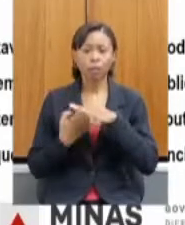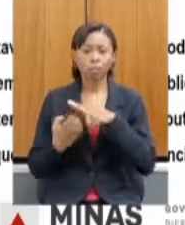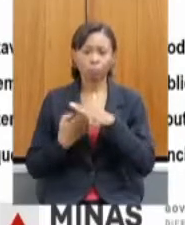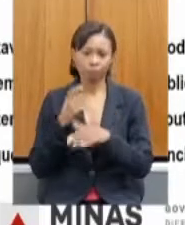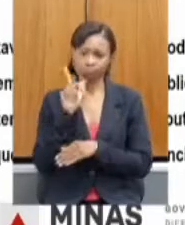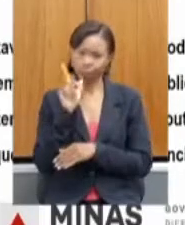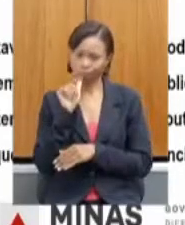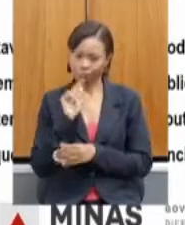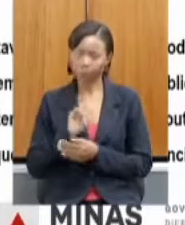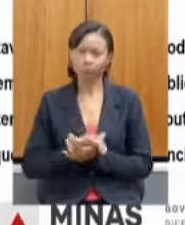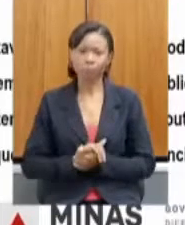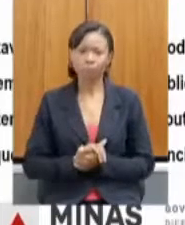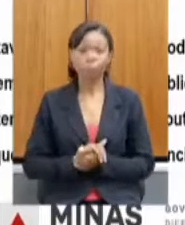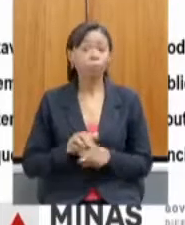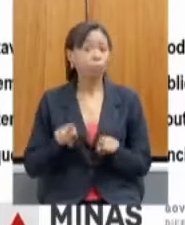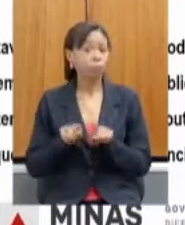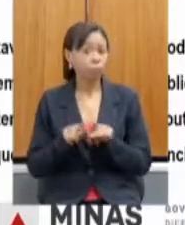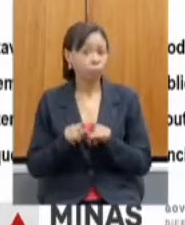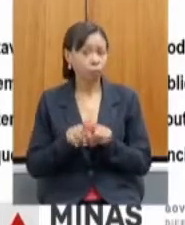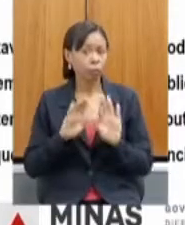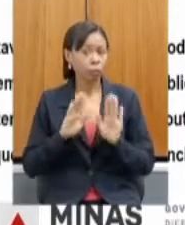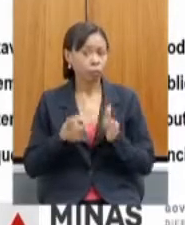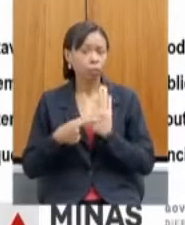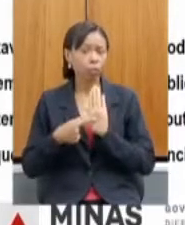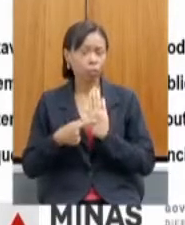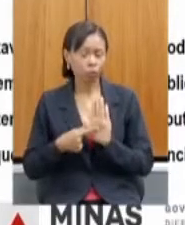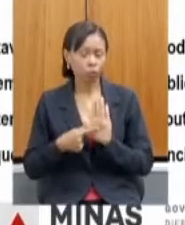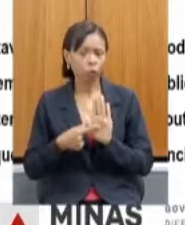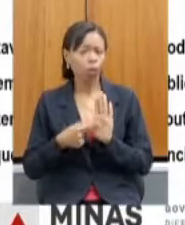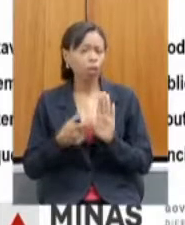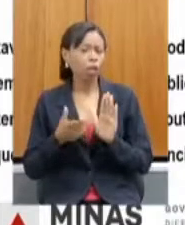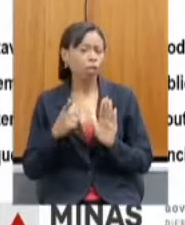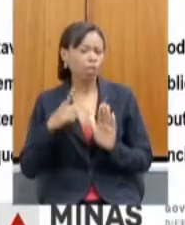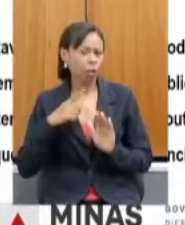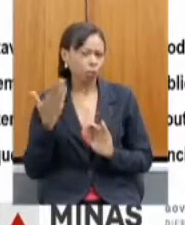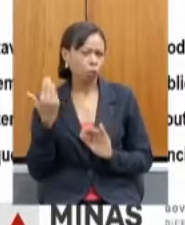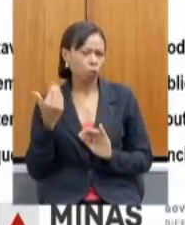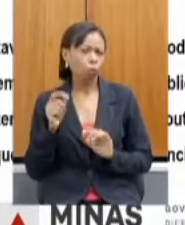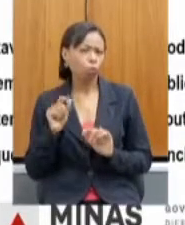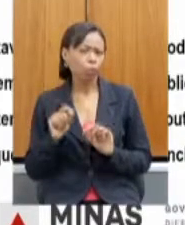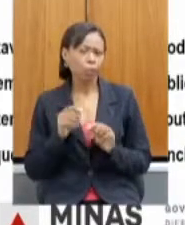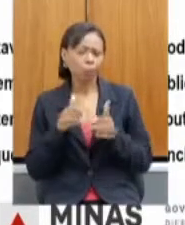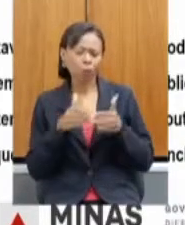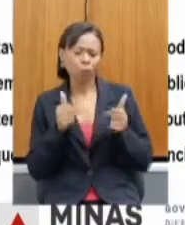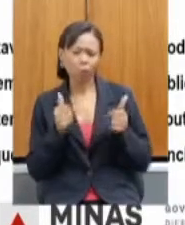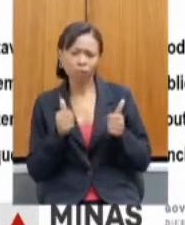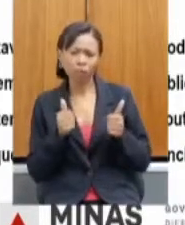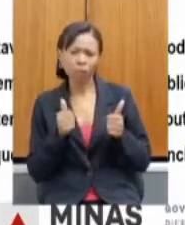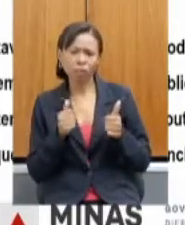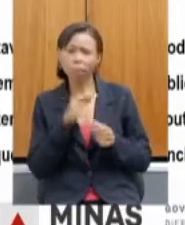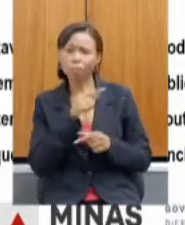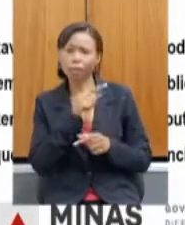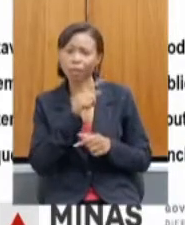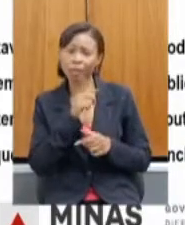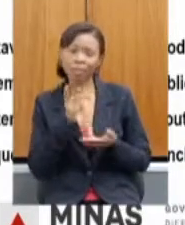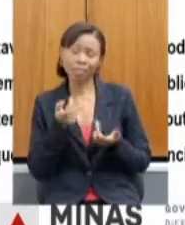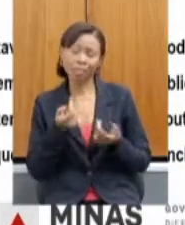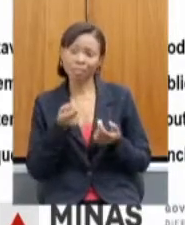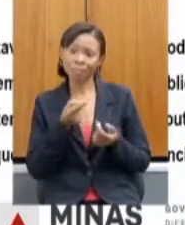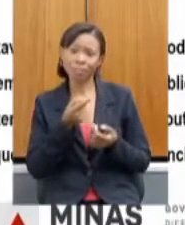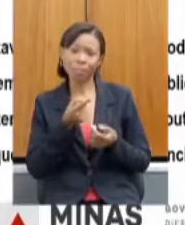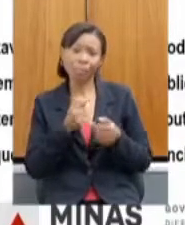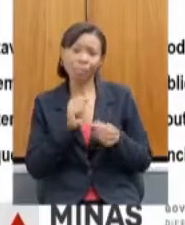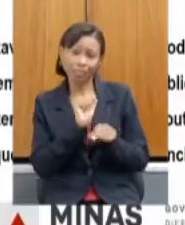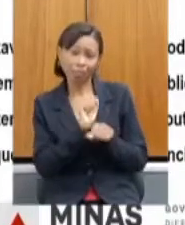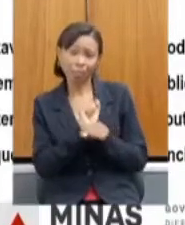Tivemos também uma solicitação para que fosse suspensa aos prazos, dentro das